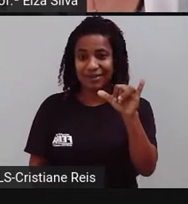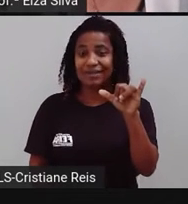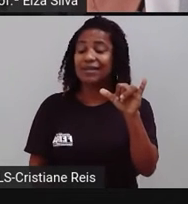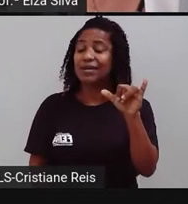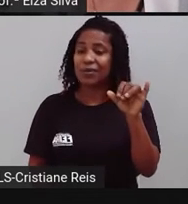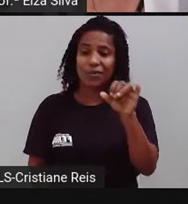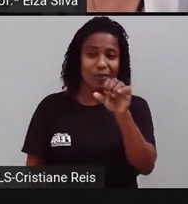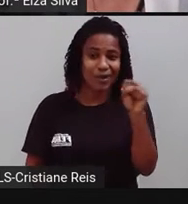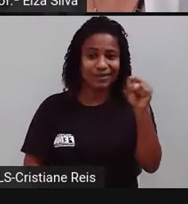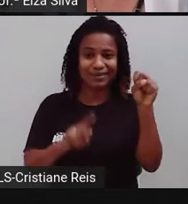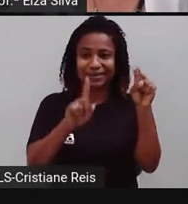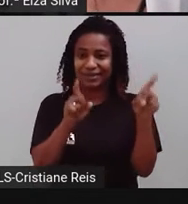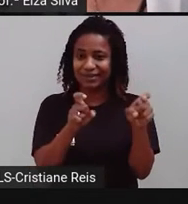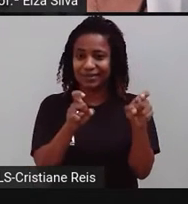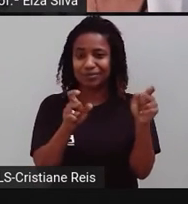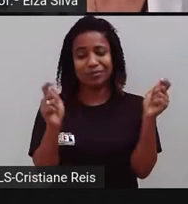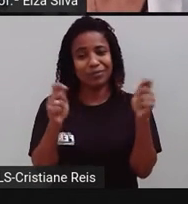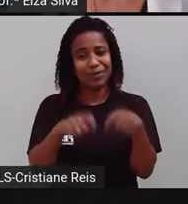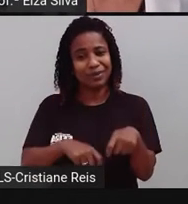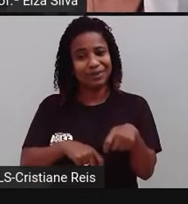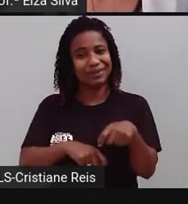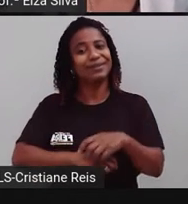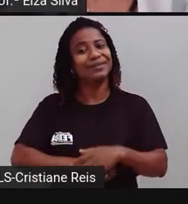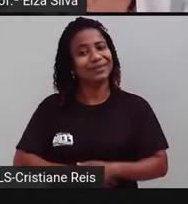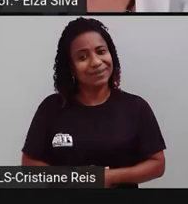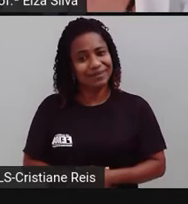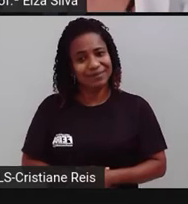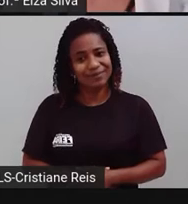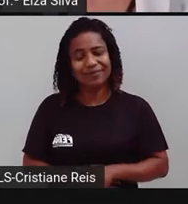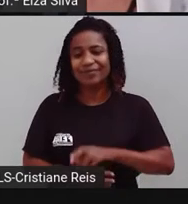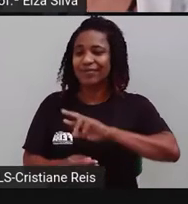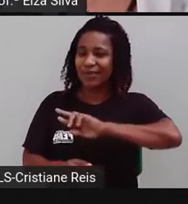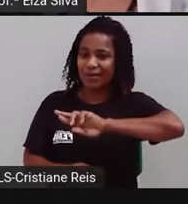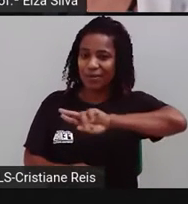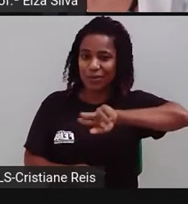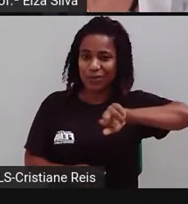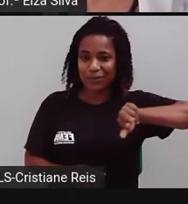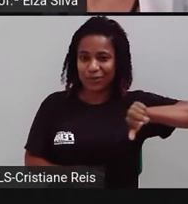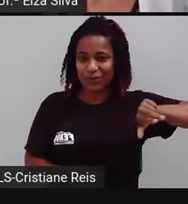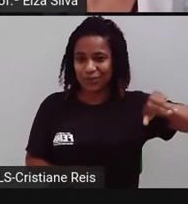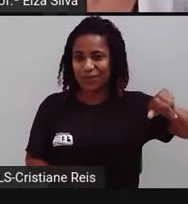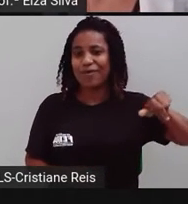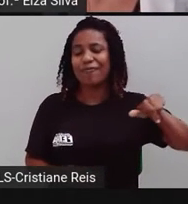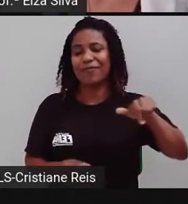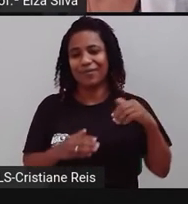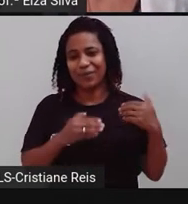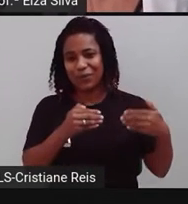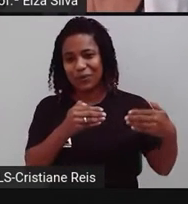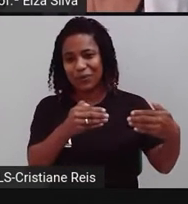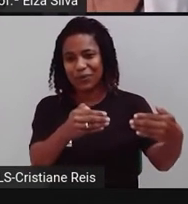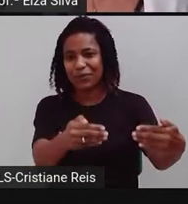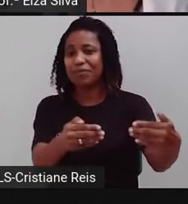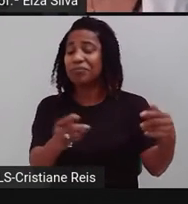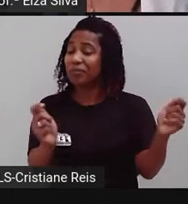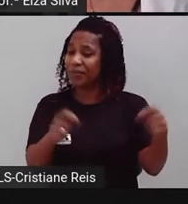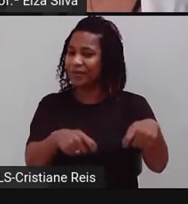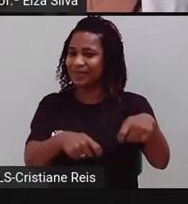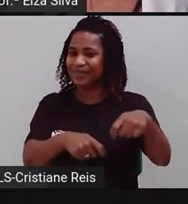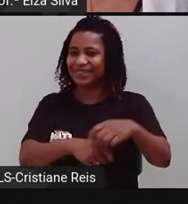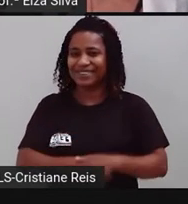Holidays. Que se refere às férias ou ao feriado no Reino Unido. Ok, students?